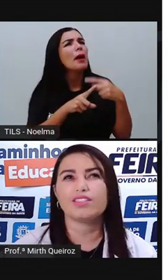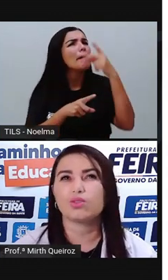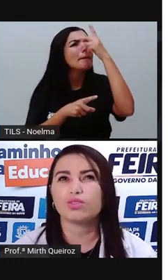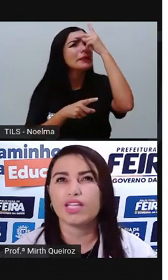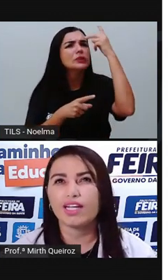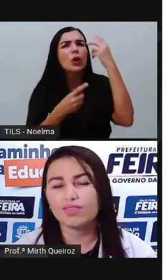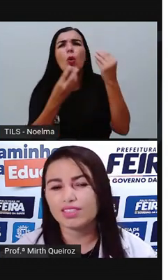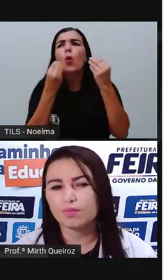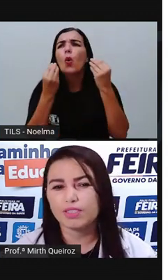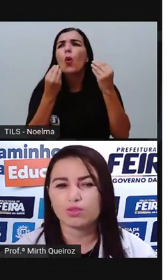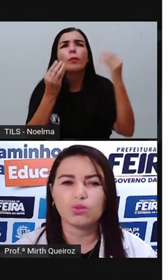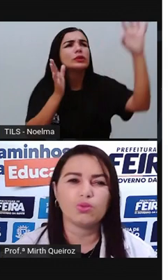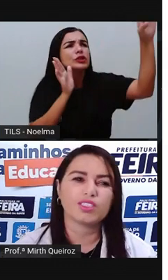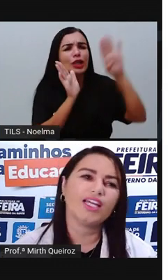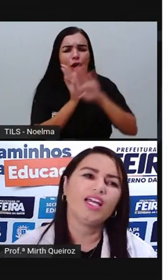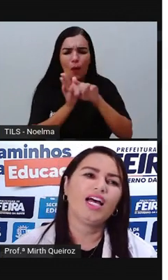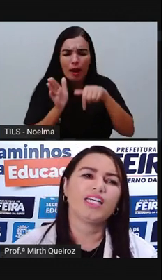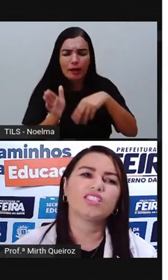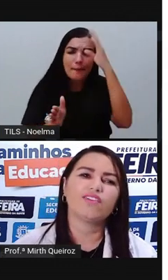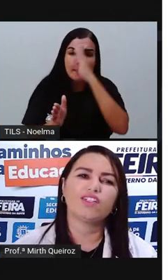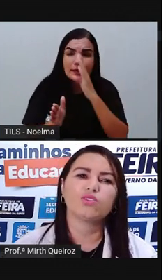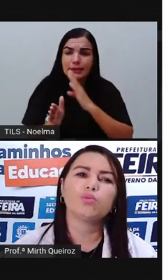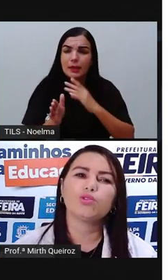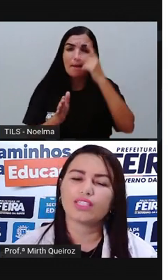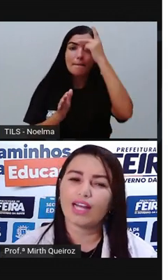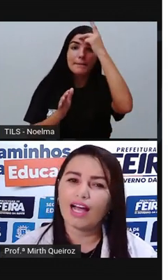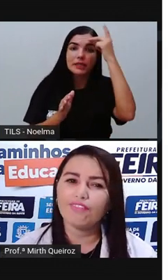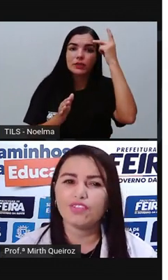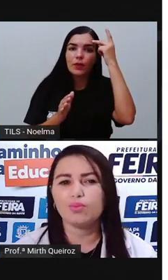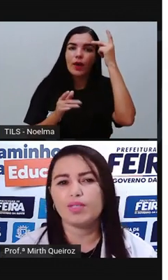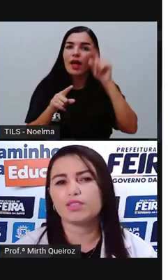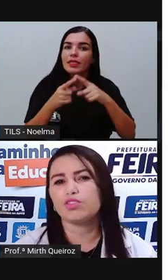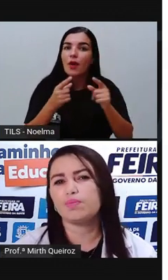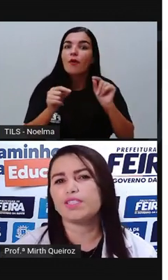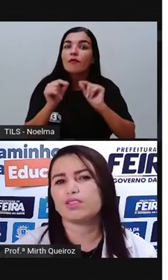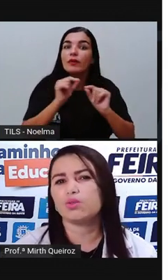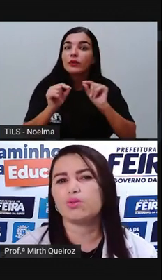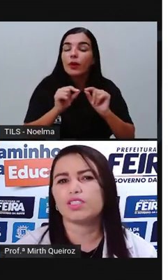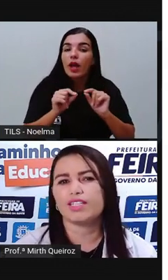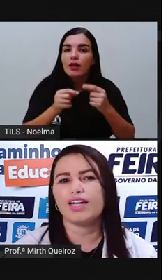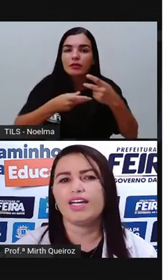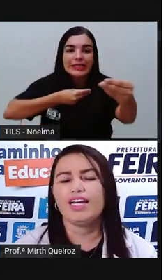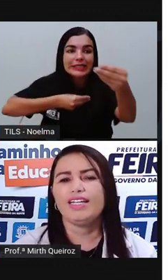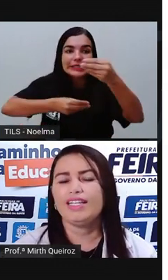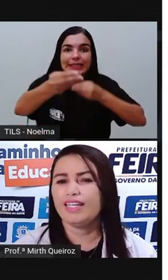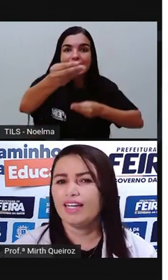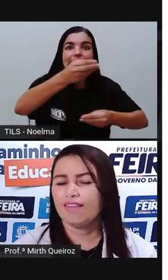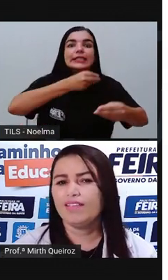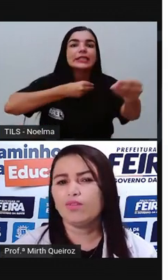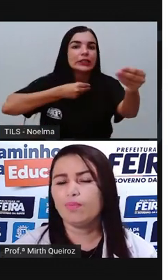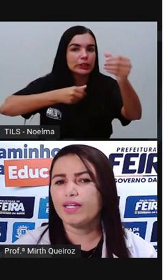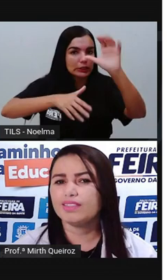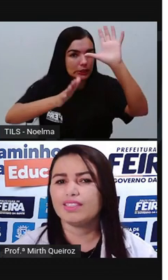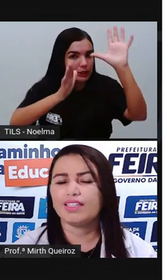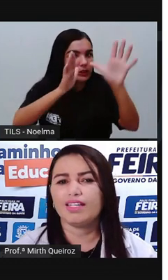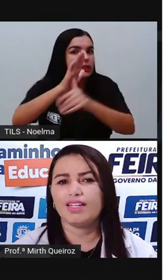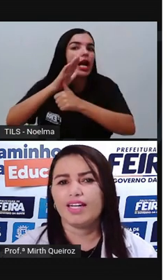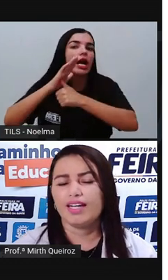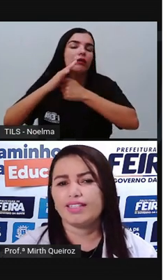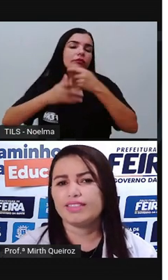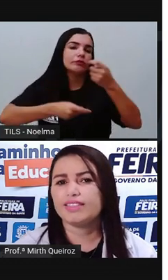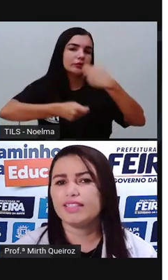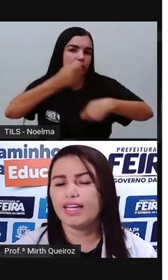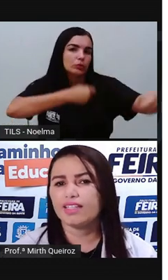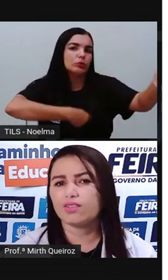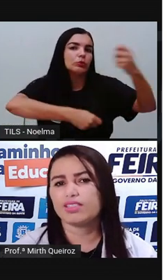como é que eles torceram essas pessoas, A gente tá falando sobre o tráfico mesmo de pessoas, né? E não pense que